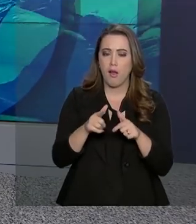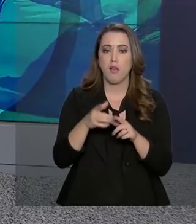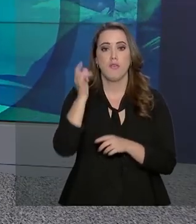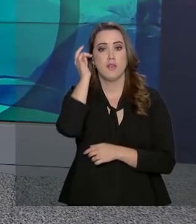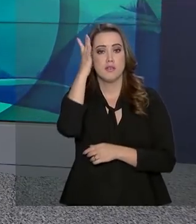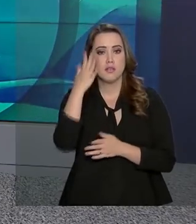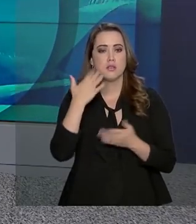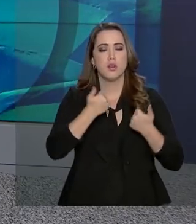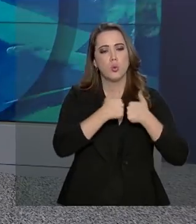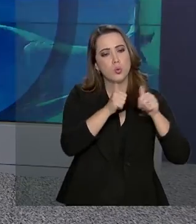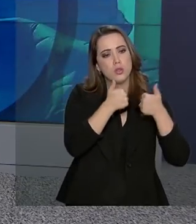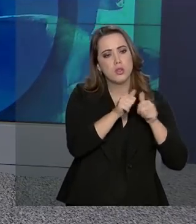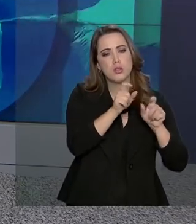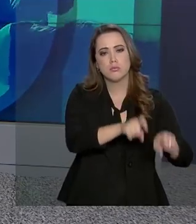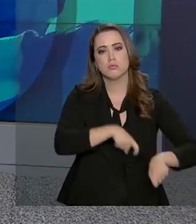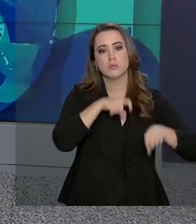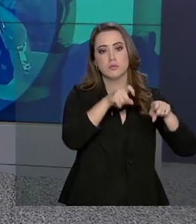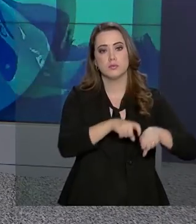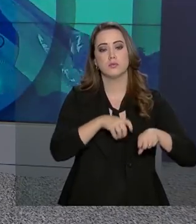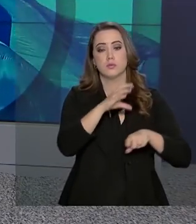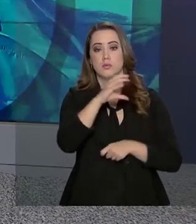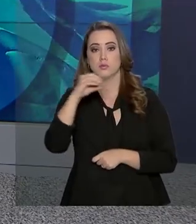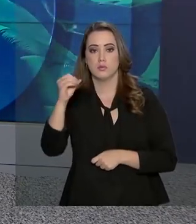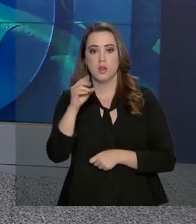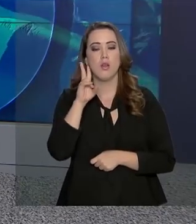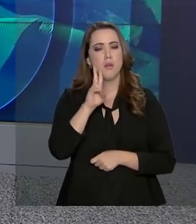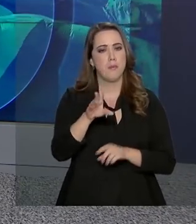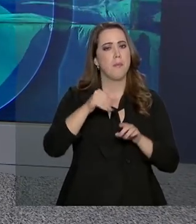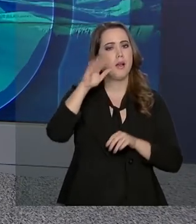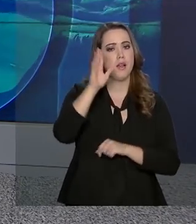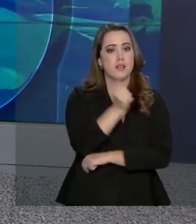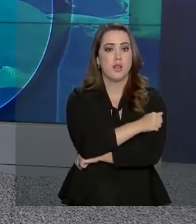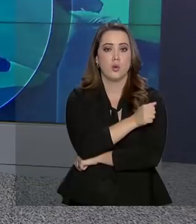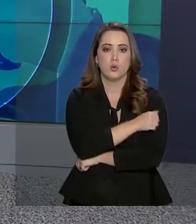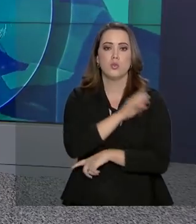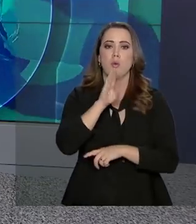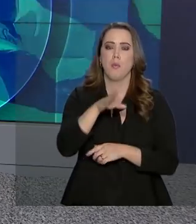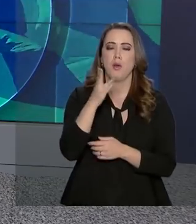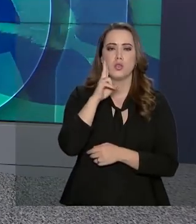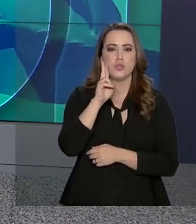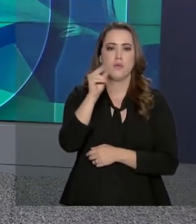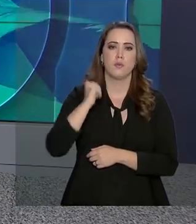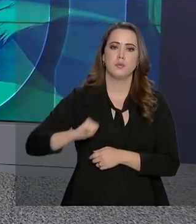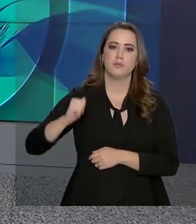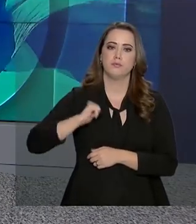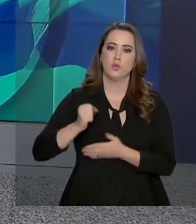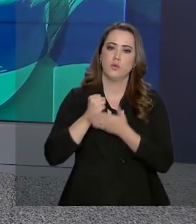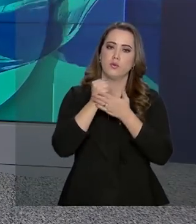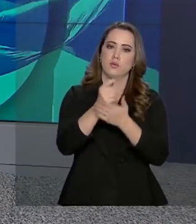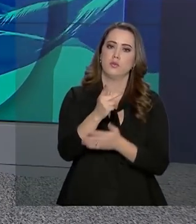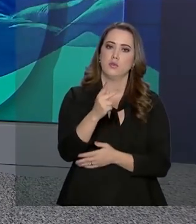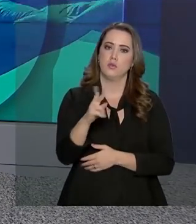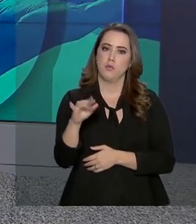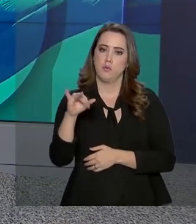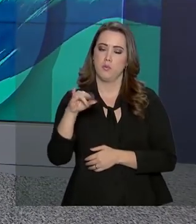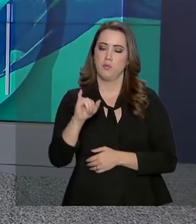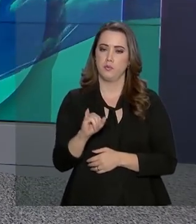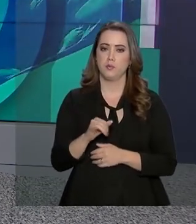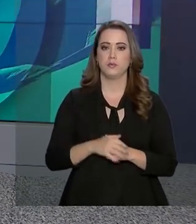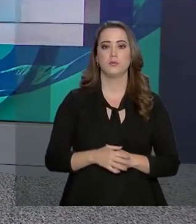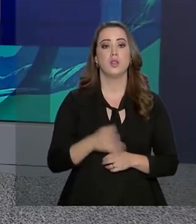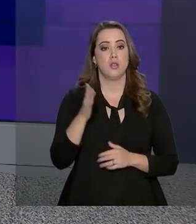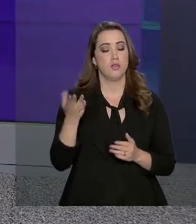facilita o escoamento da produção de grãos do Centro-Oeste. E mais, estudantes já podem conferir as bolsas disponíveis pelo